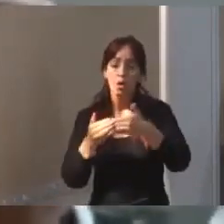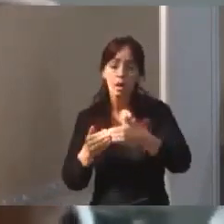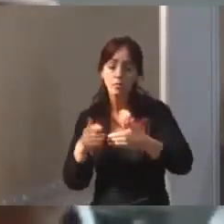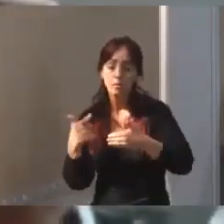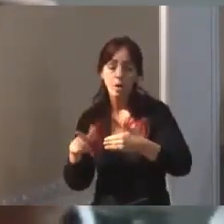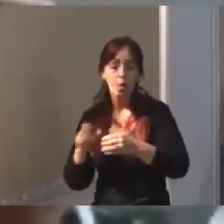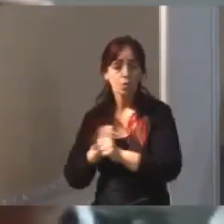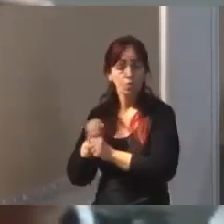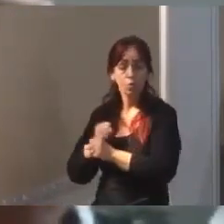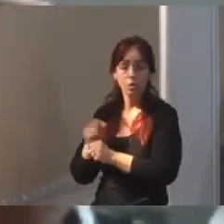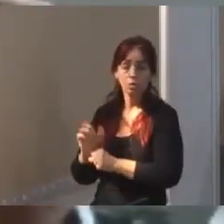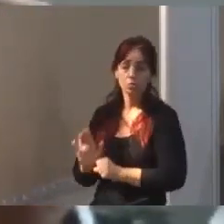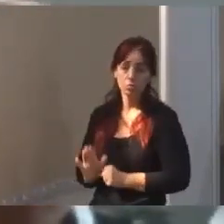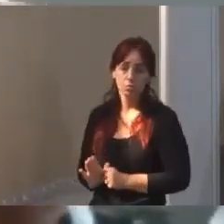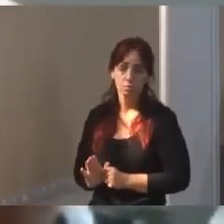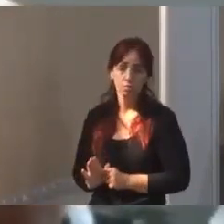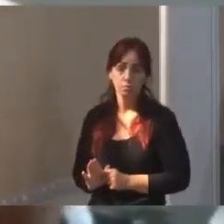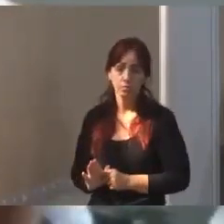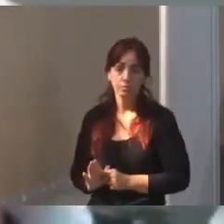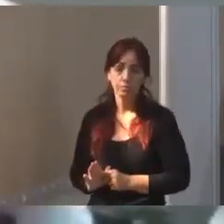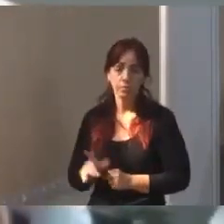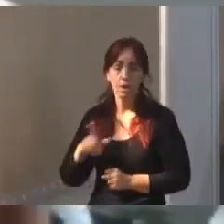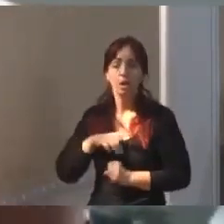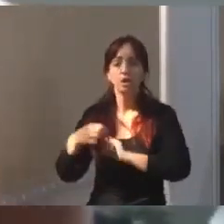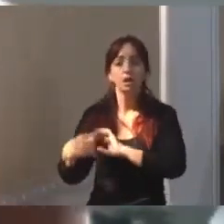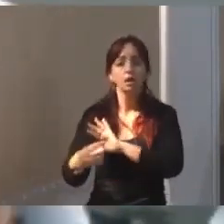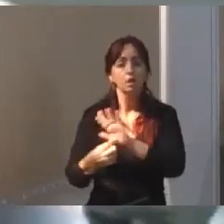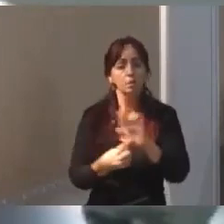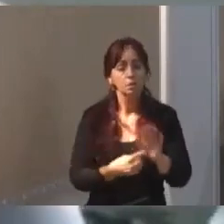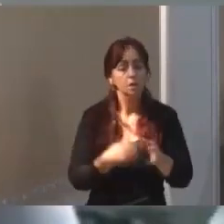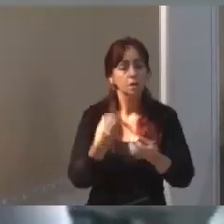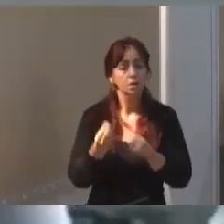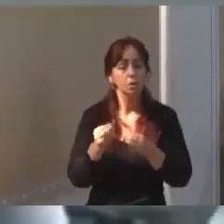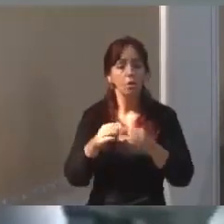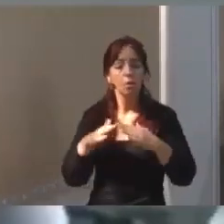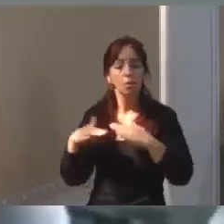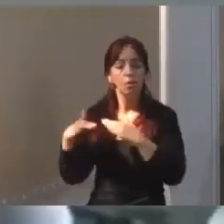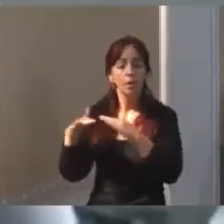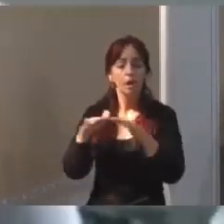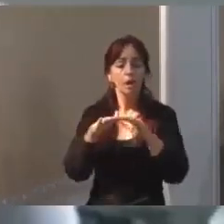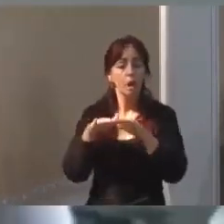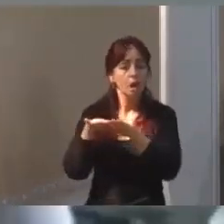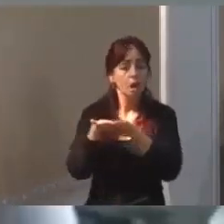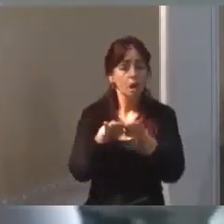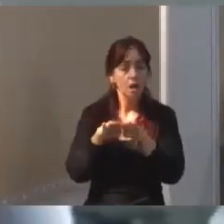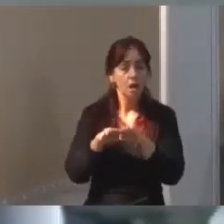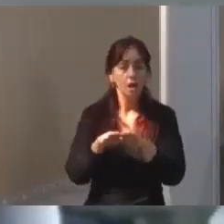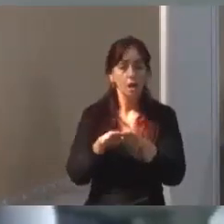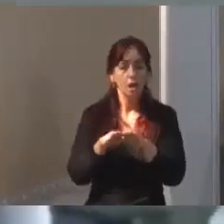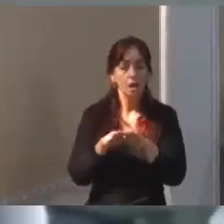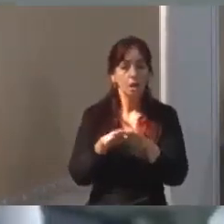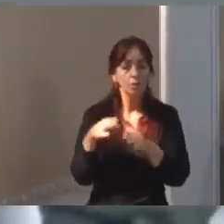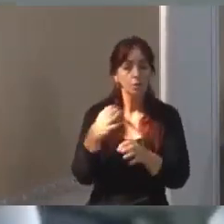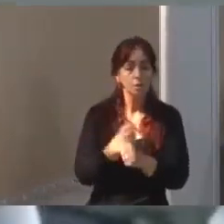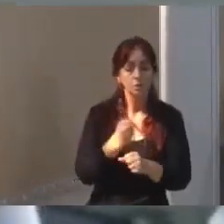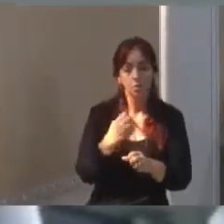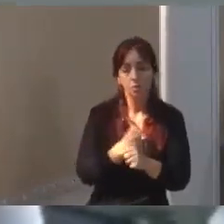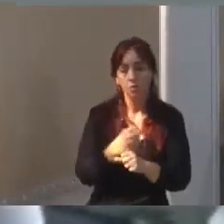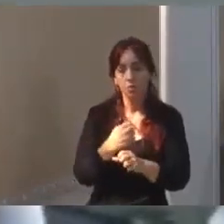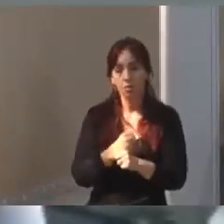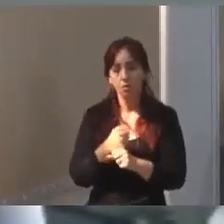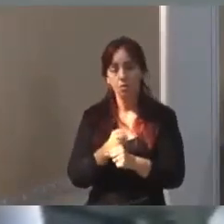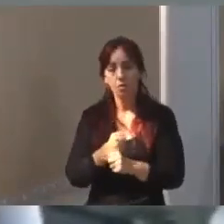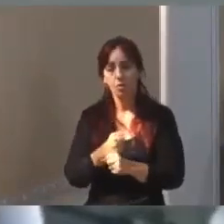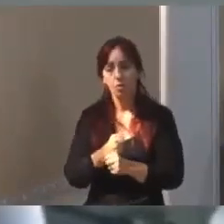2023, ele tem demonstrado um equilíbrio nas contas, ele tem apontado um equilíbrio nas contas